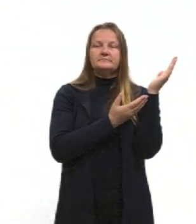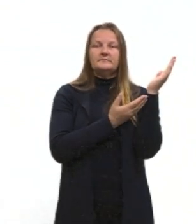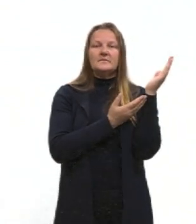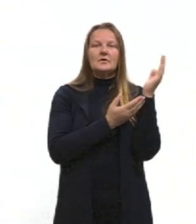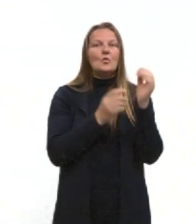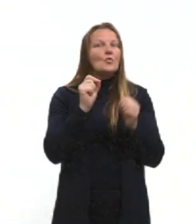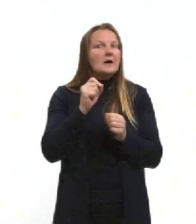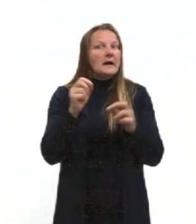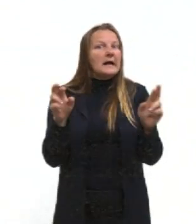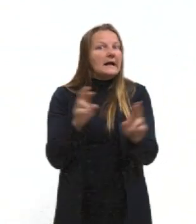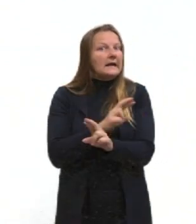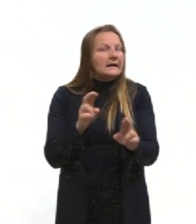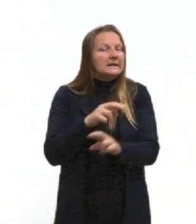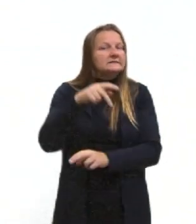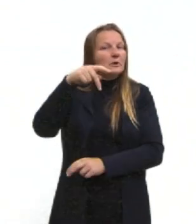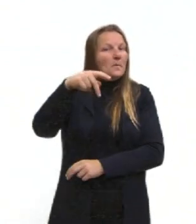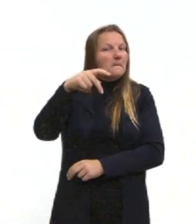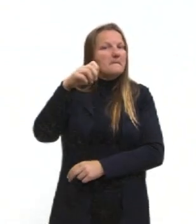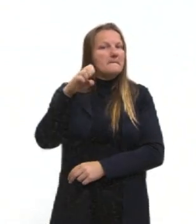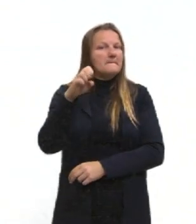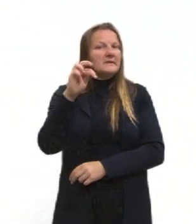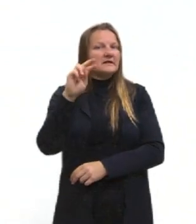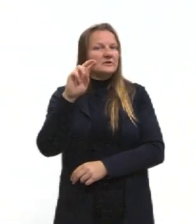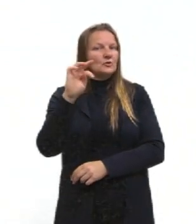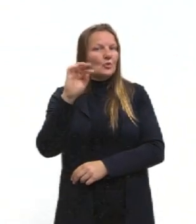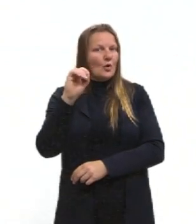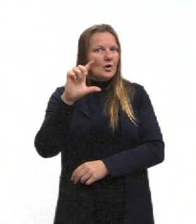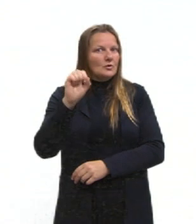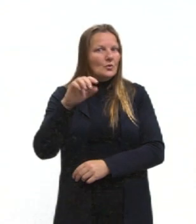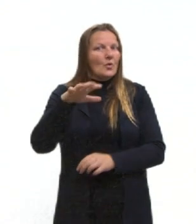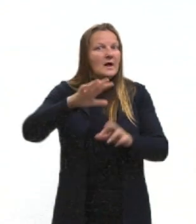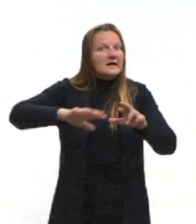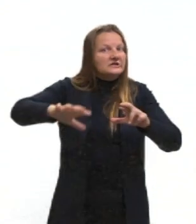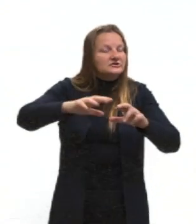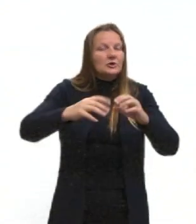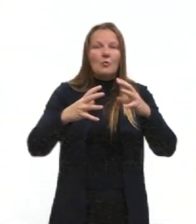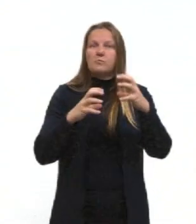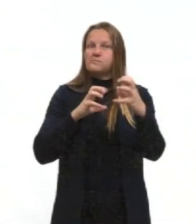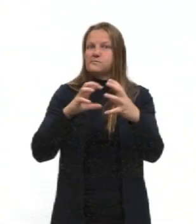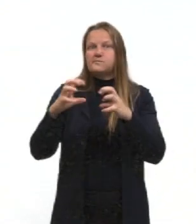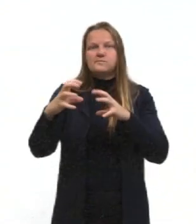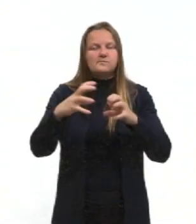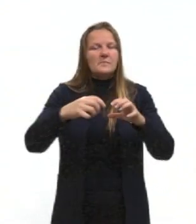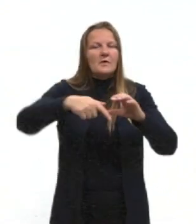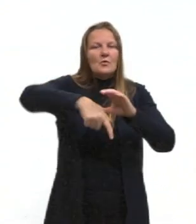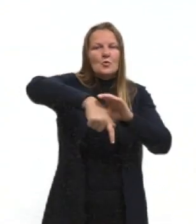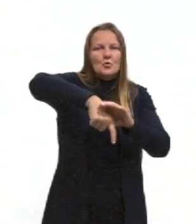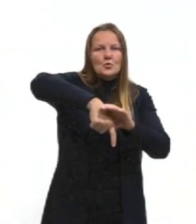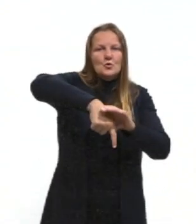Diretamente relacionado ao petróleo, tá. Então, hoje a região que nós temos aí,